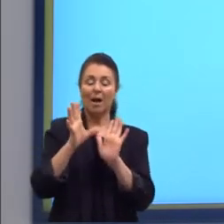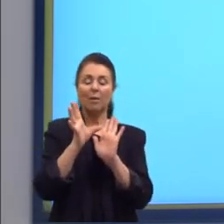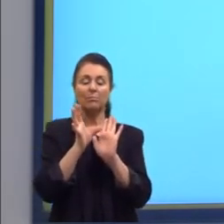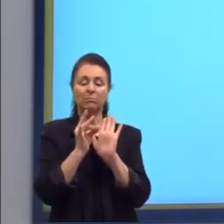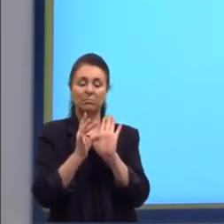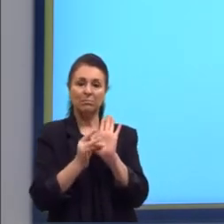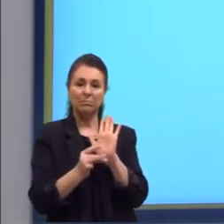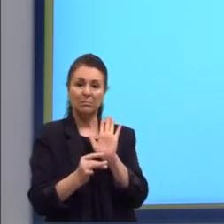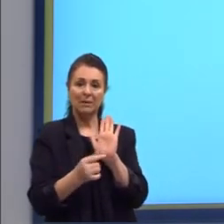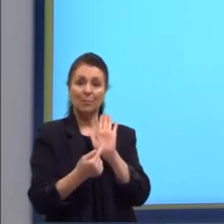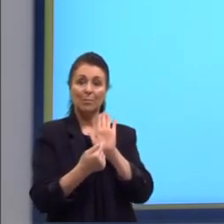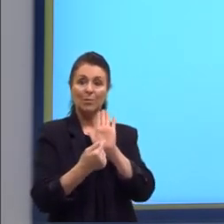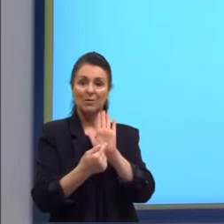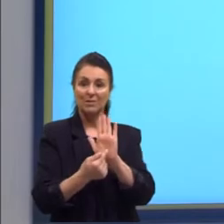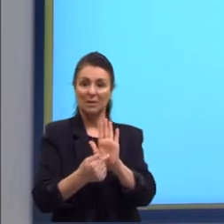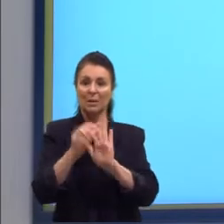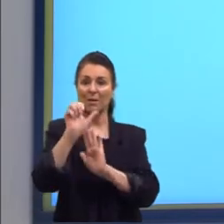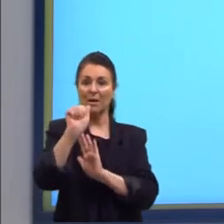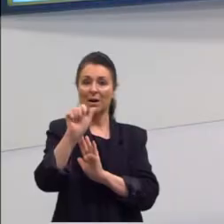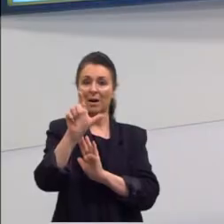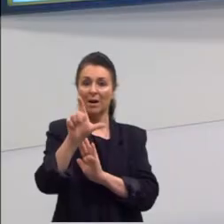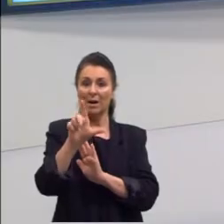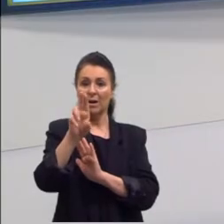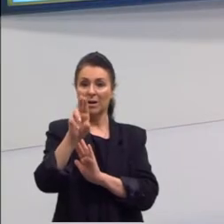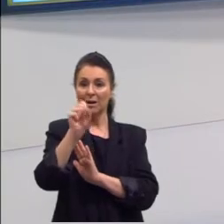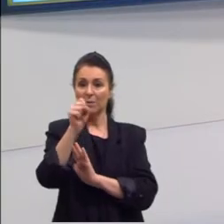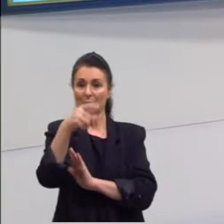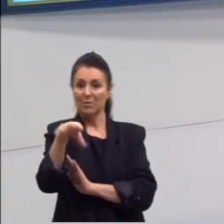alusão a essa obra.